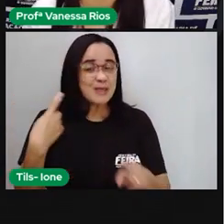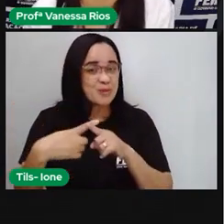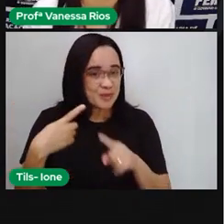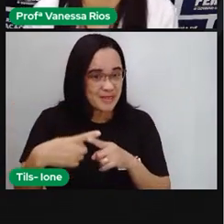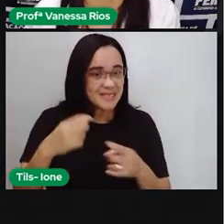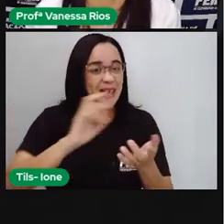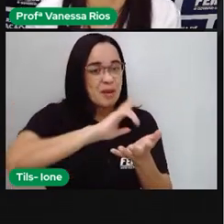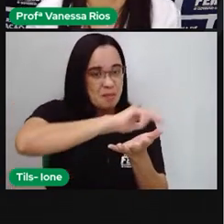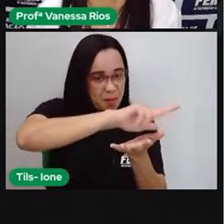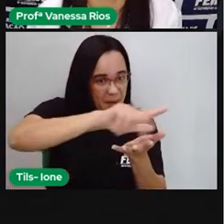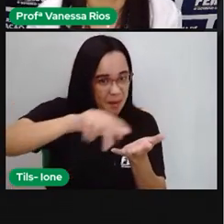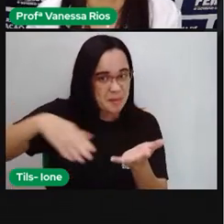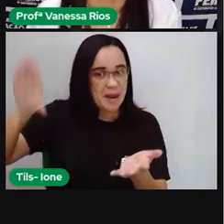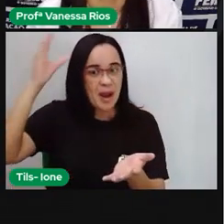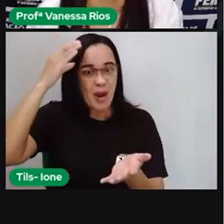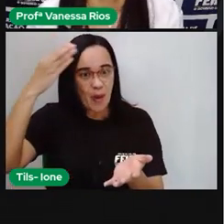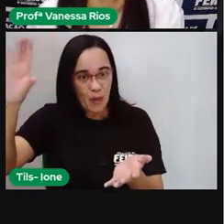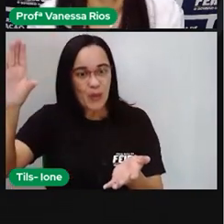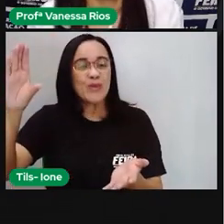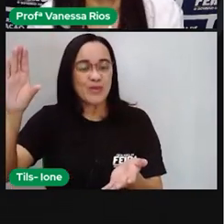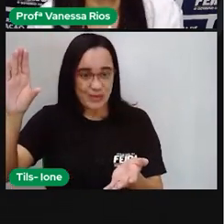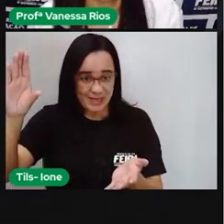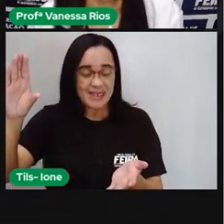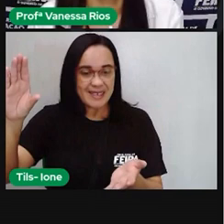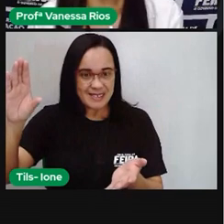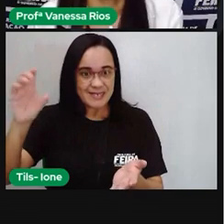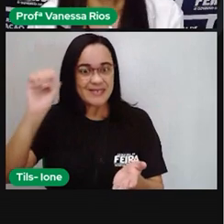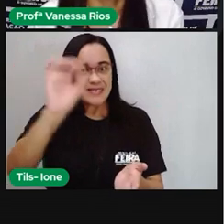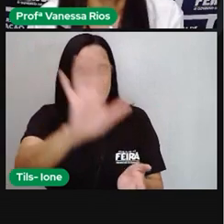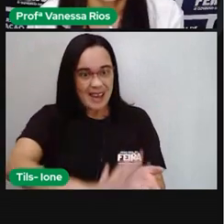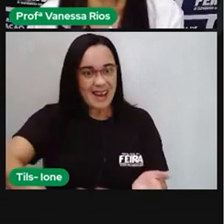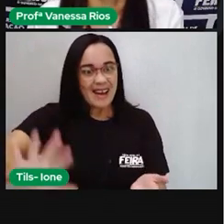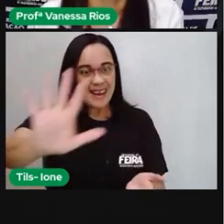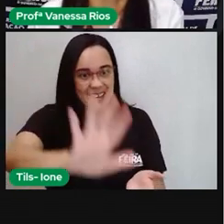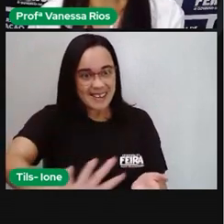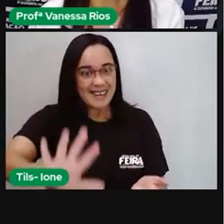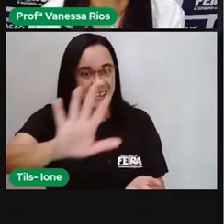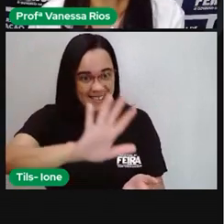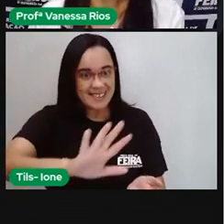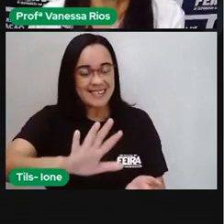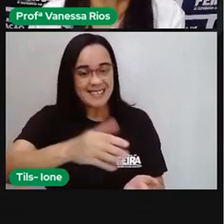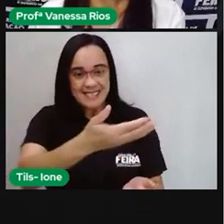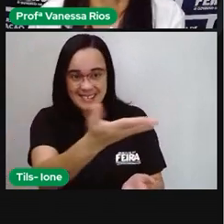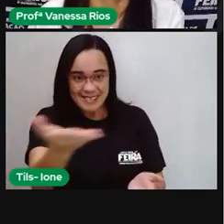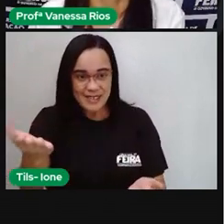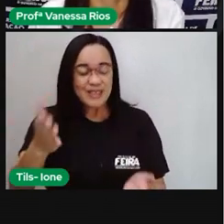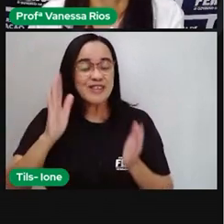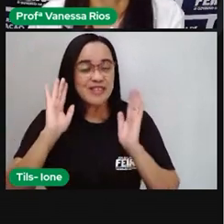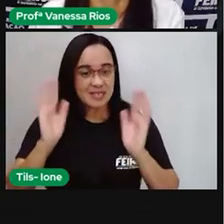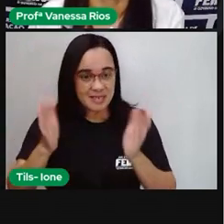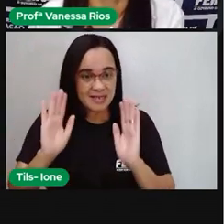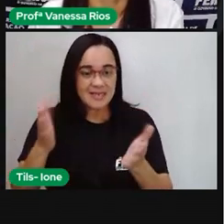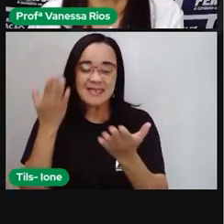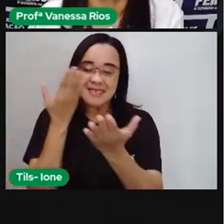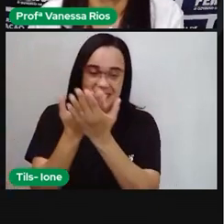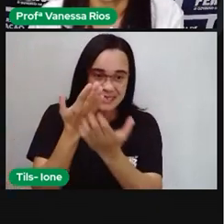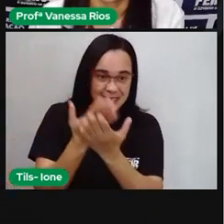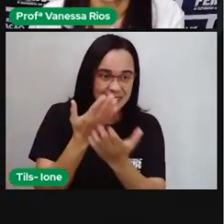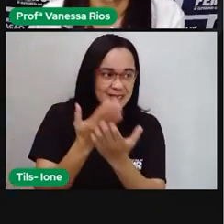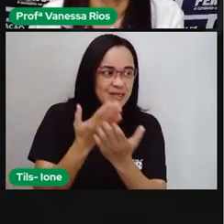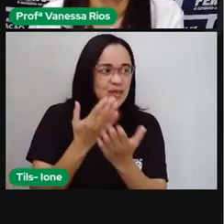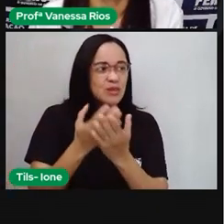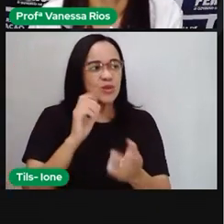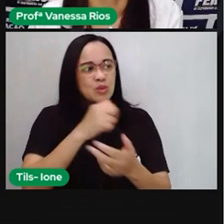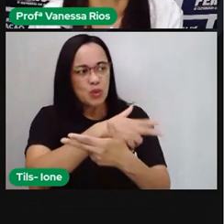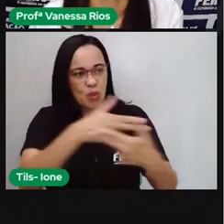a gente mostrar a diversidade cultural da nossa região. A gente já estudou sobre os aspectos culturais da região